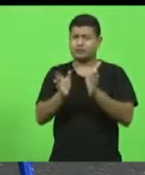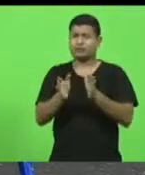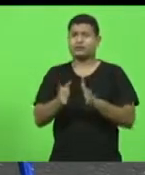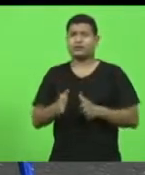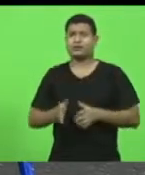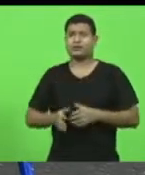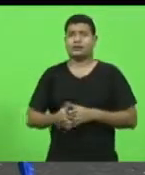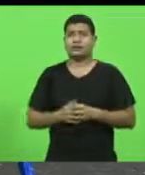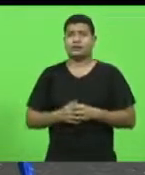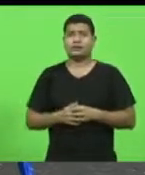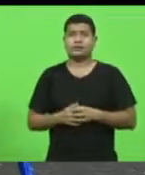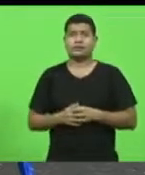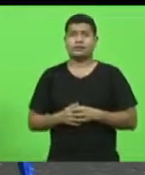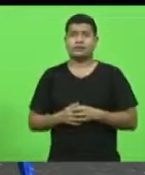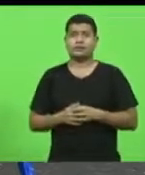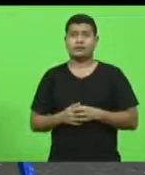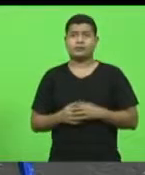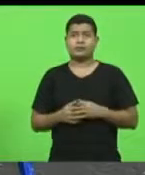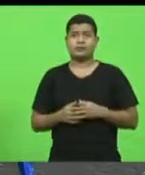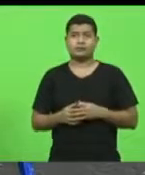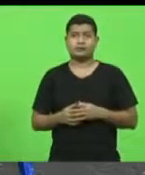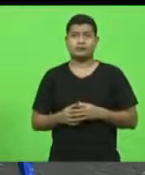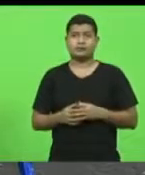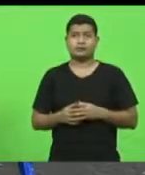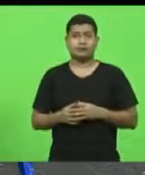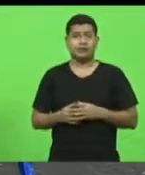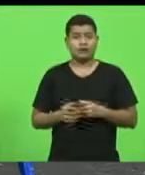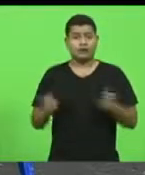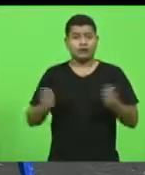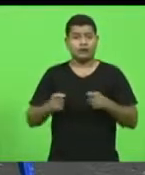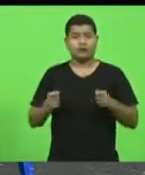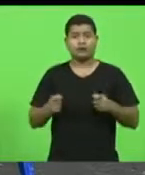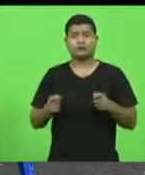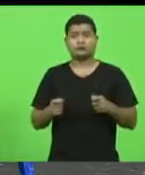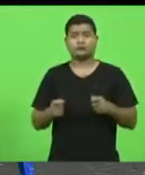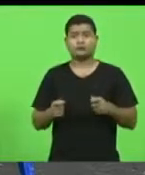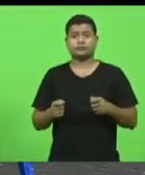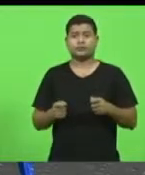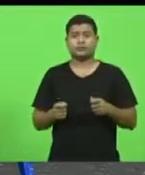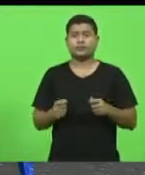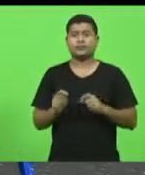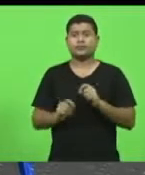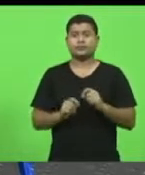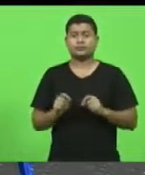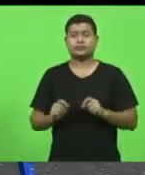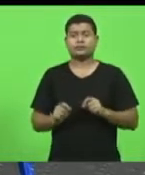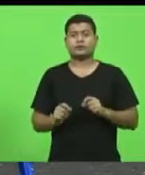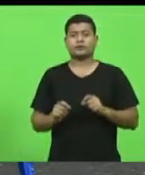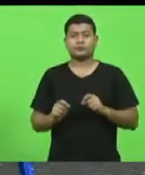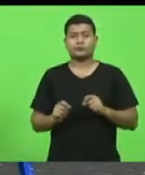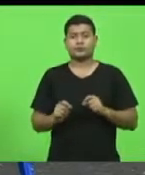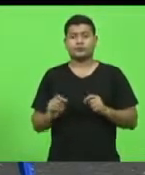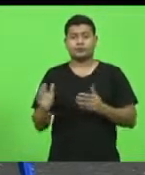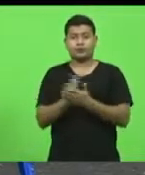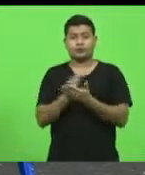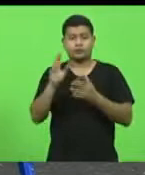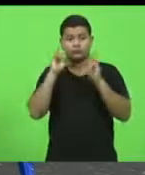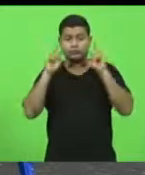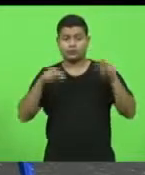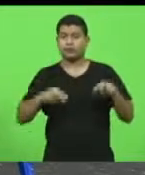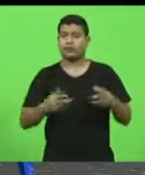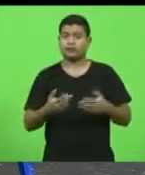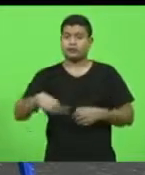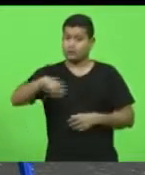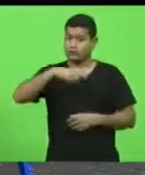possamos parecer um pouco, deputados senhoras deputadas e